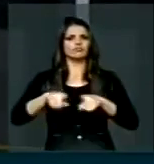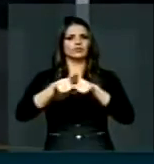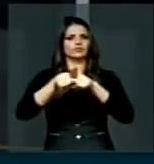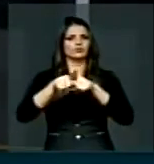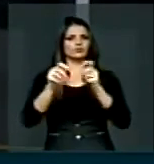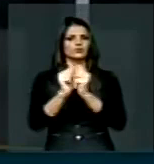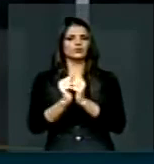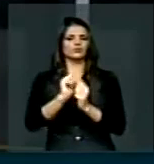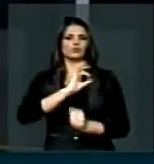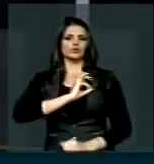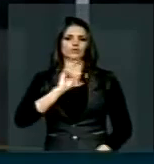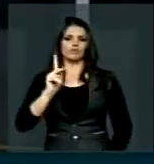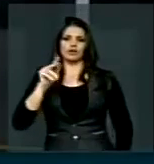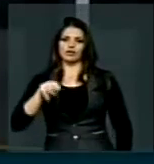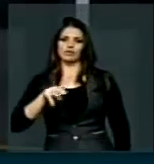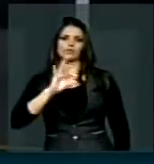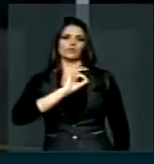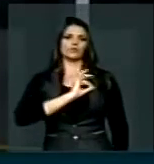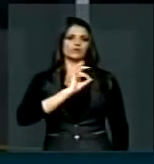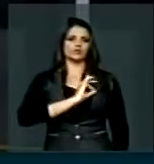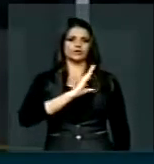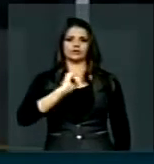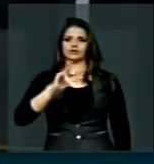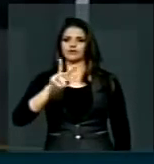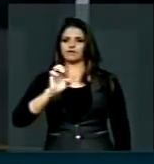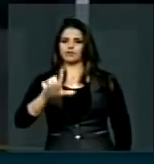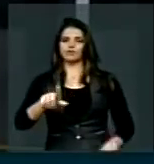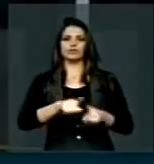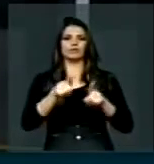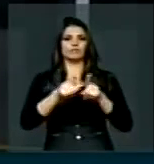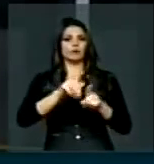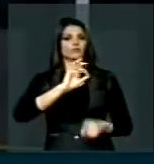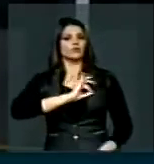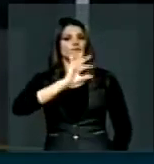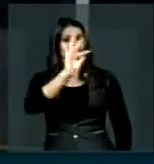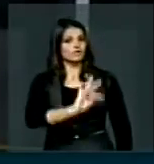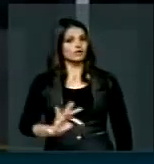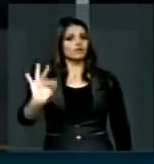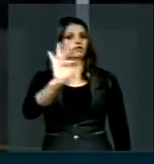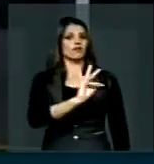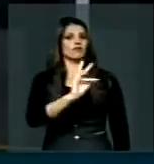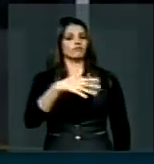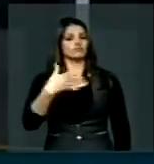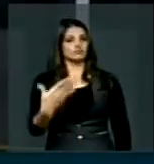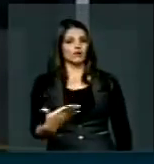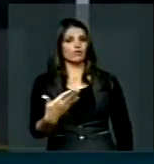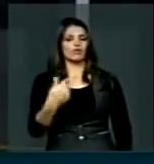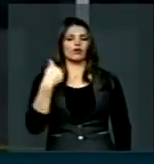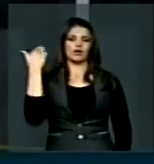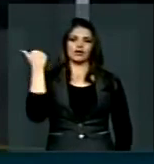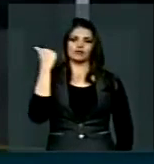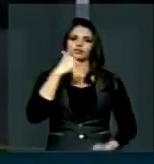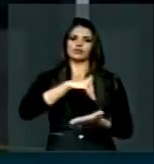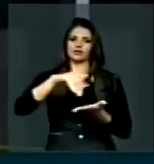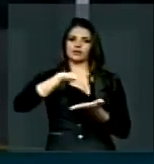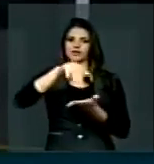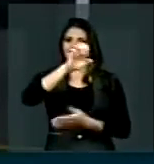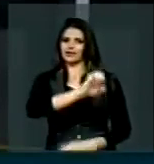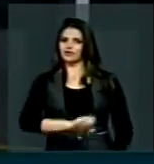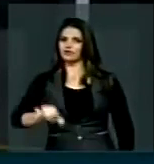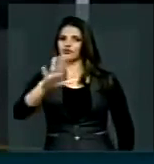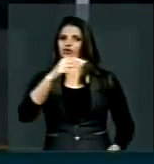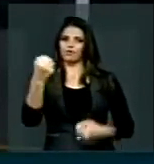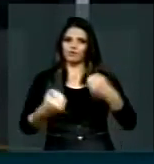das outras polícias, principalmente da Polícia Federal, ainda como secretário nacional de trânsito,